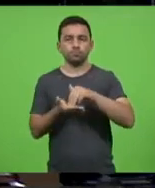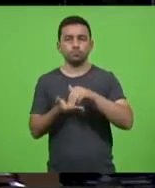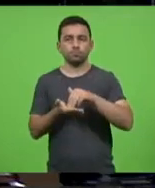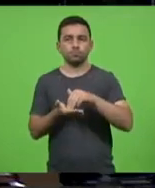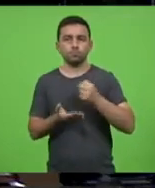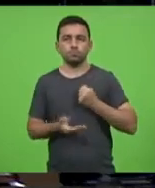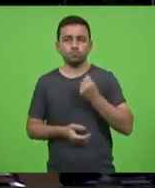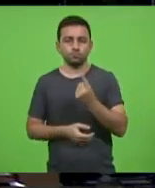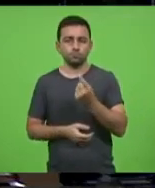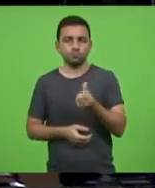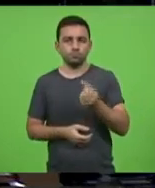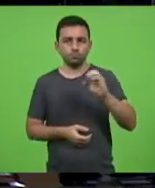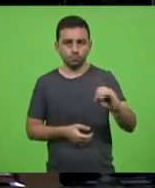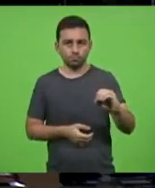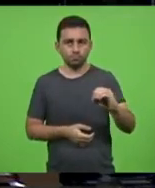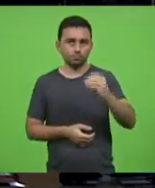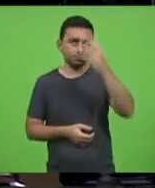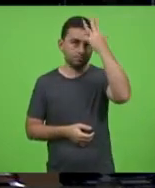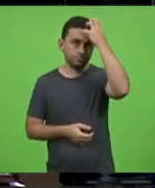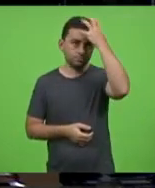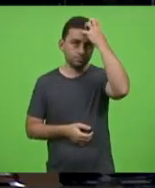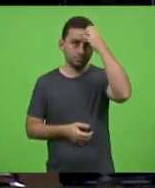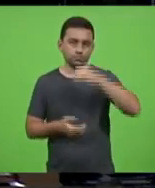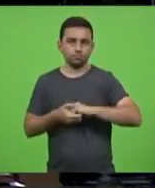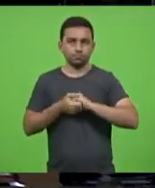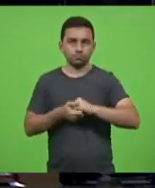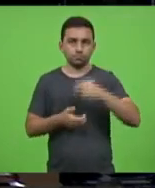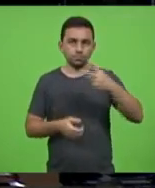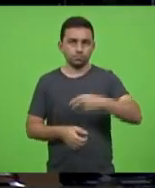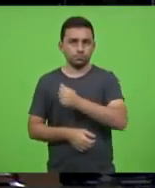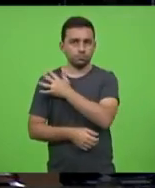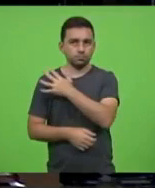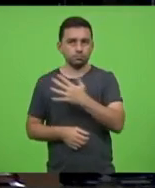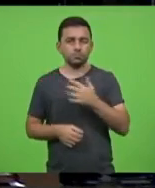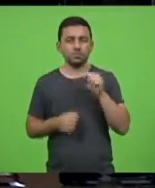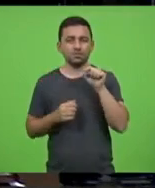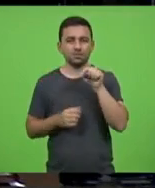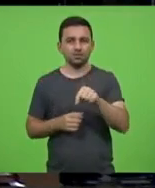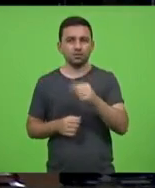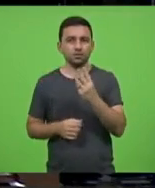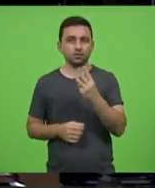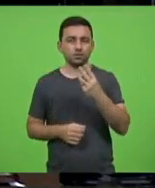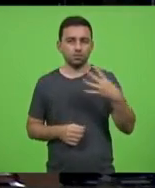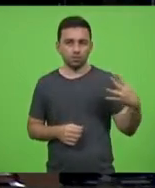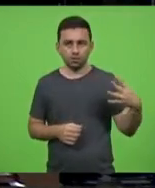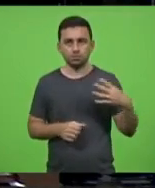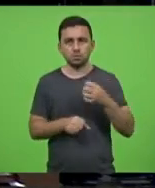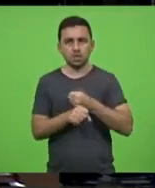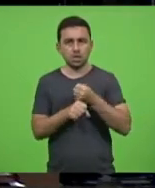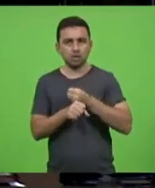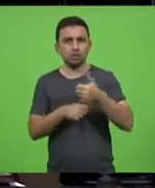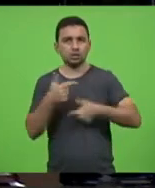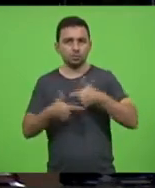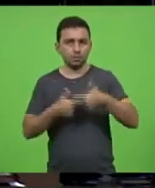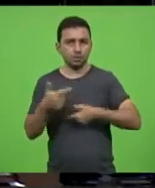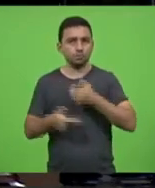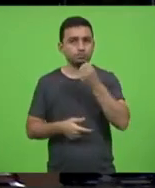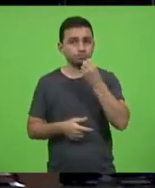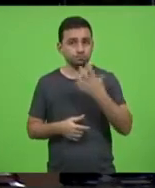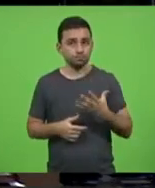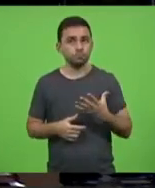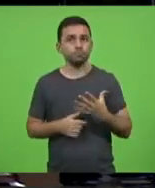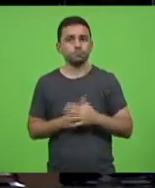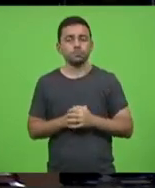160 deputado Ismael cumprimentando o segundo sargento da Polícia Militar pelos seus 34 anos de relevantes serviços da Polícia Militar em